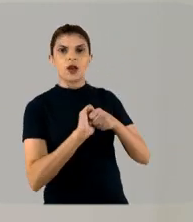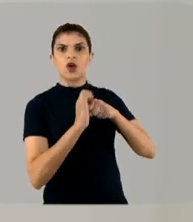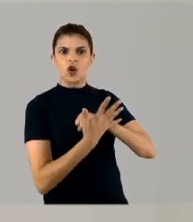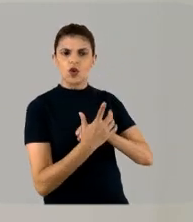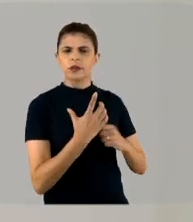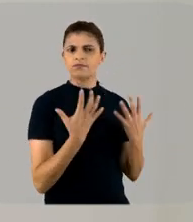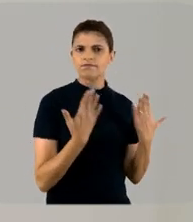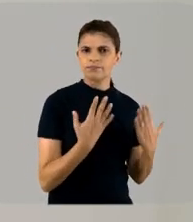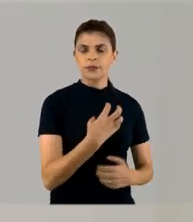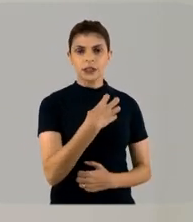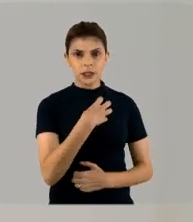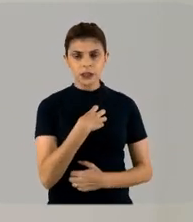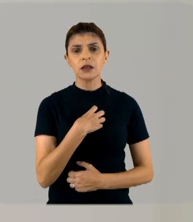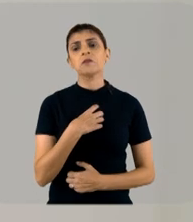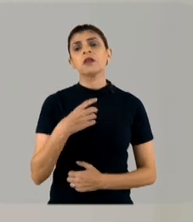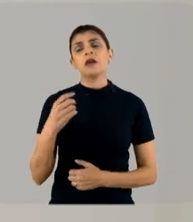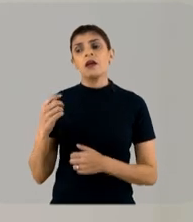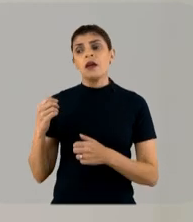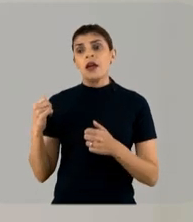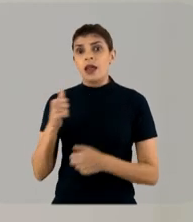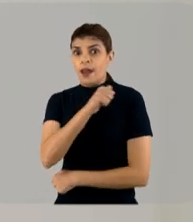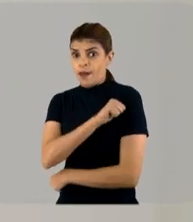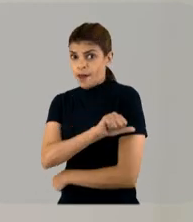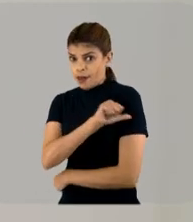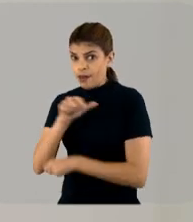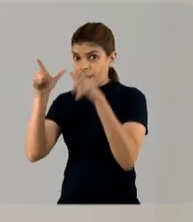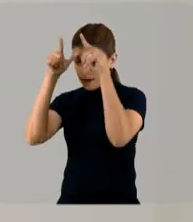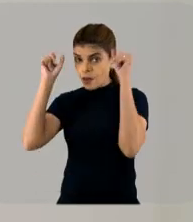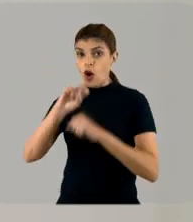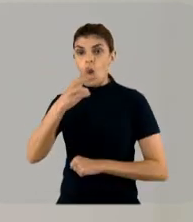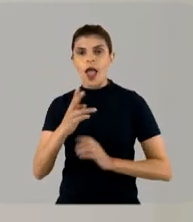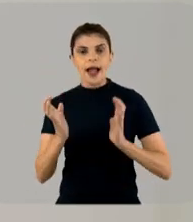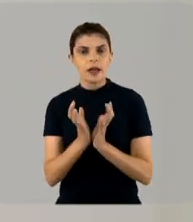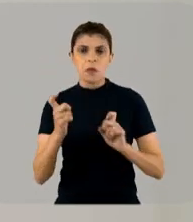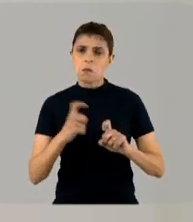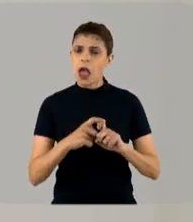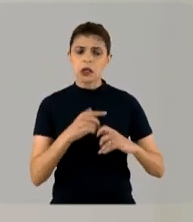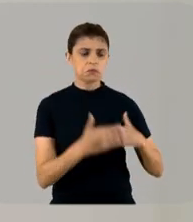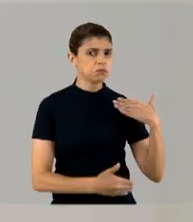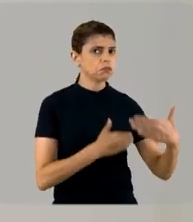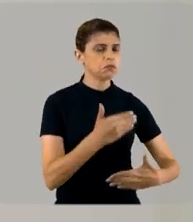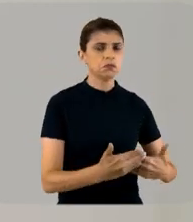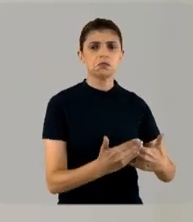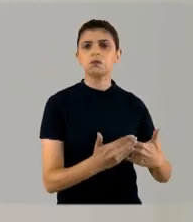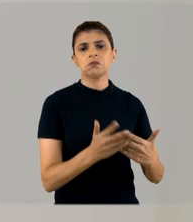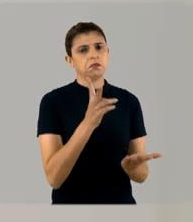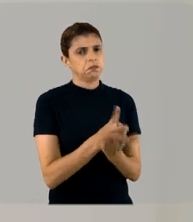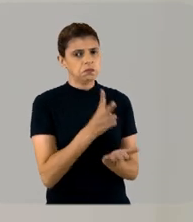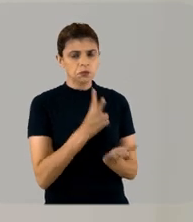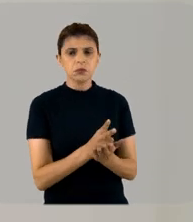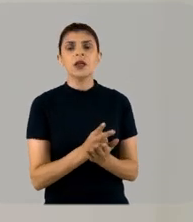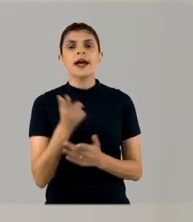atendendo esse parto, seja da enfermagem ou da equipe médica, o que vale são as precauções padrão, ou seja, garantia de um